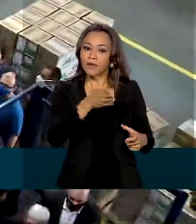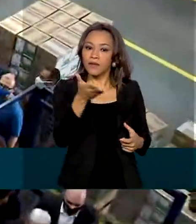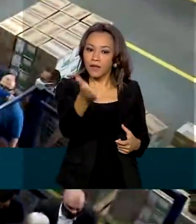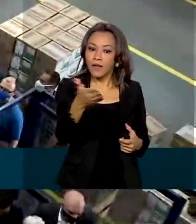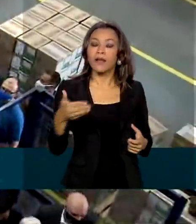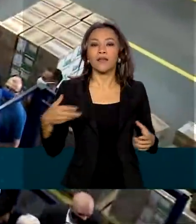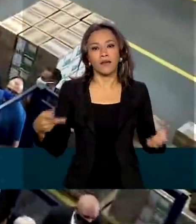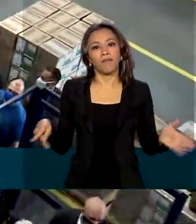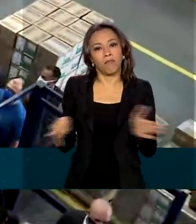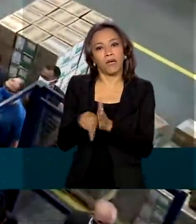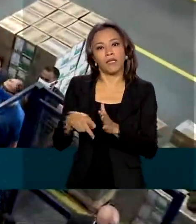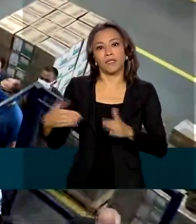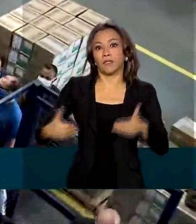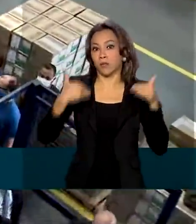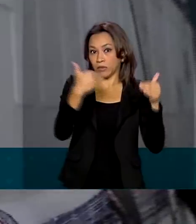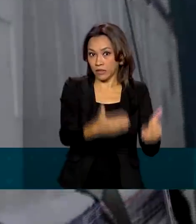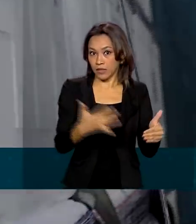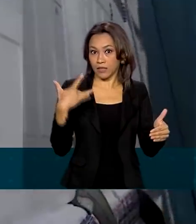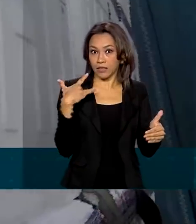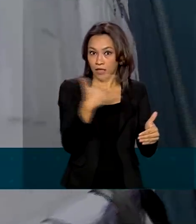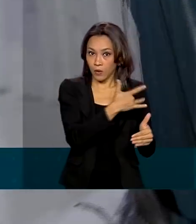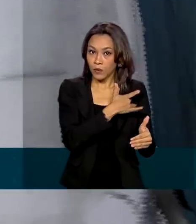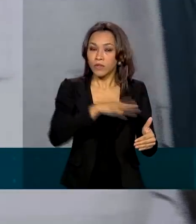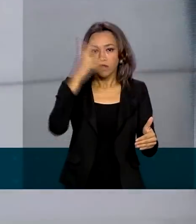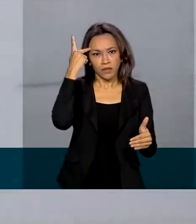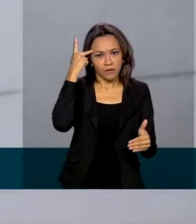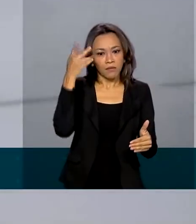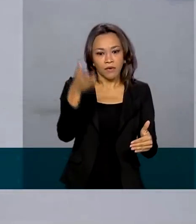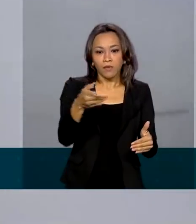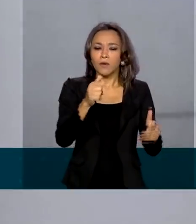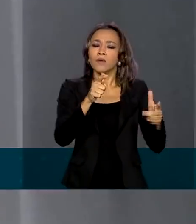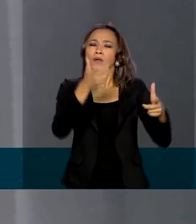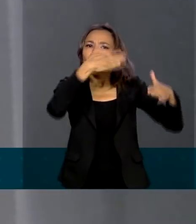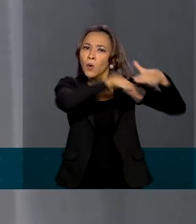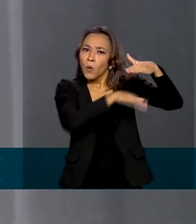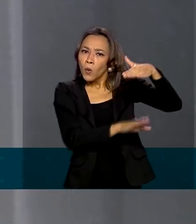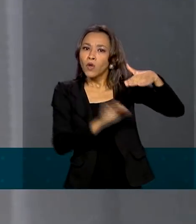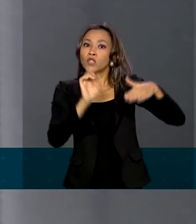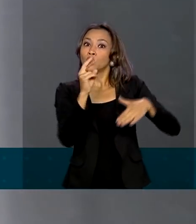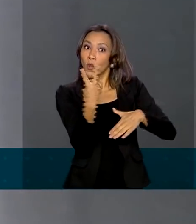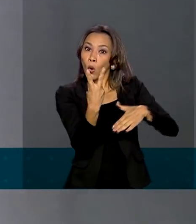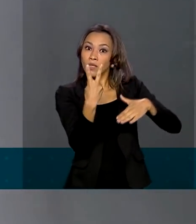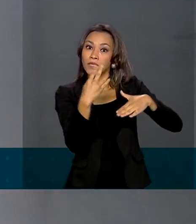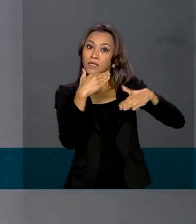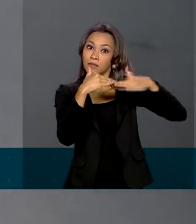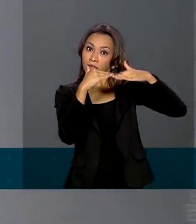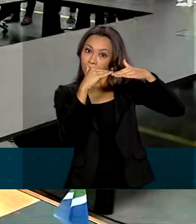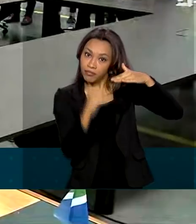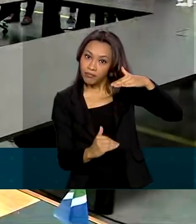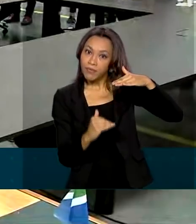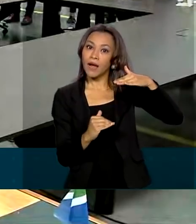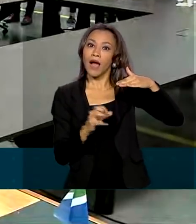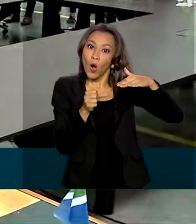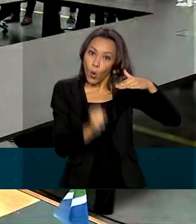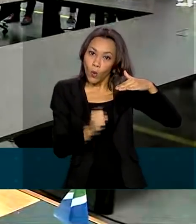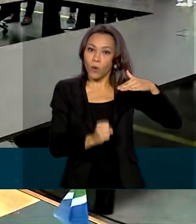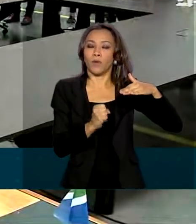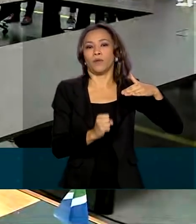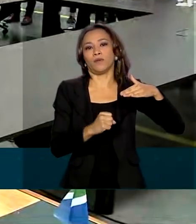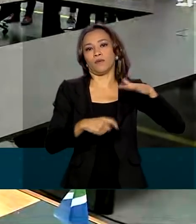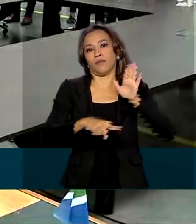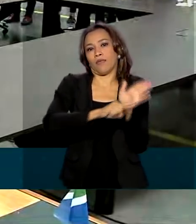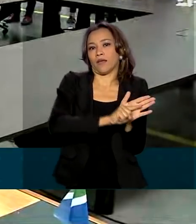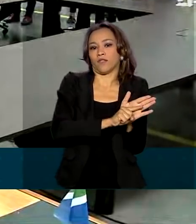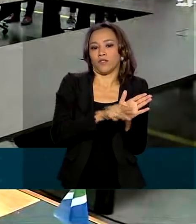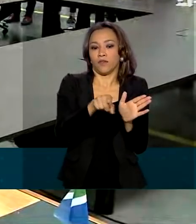Ministério da Saúde, em Guarulhos, armazenadas a uma temperatura de 2 a 8 graus negativos. Governadores